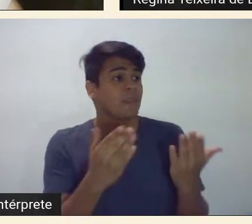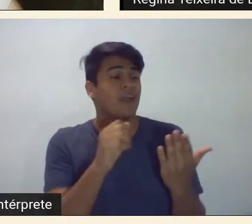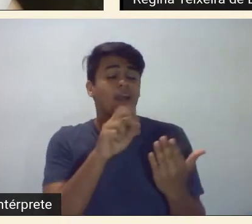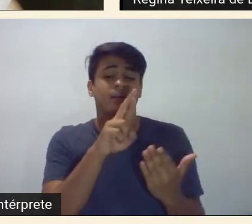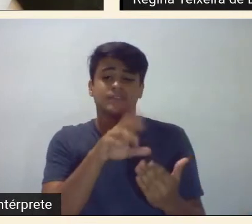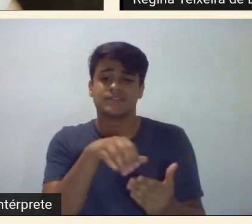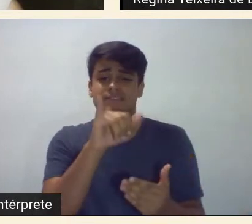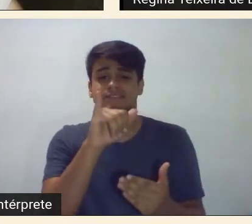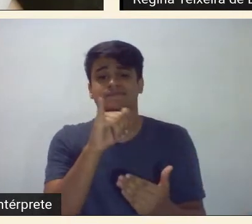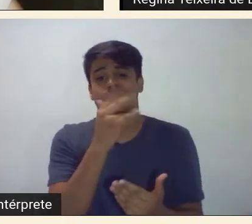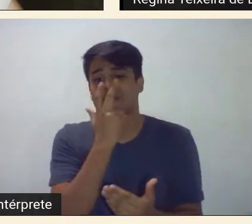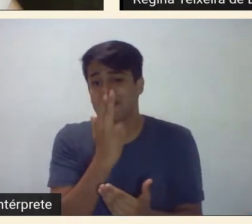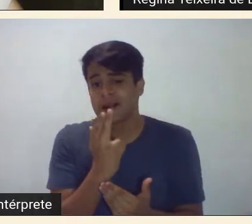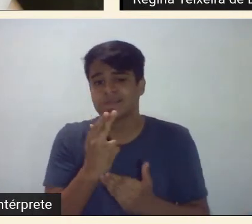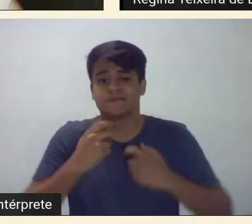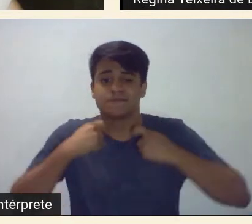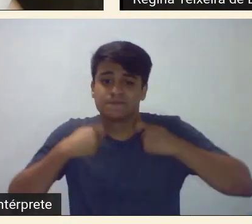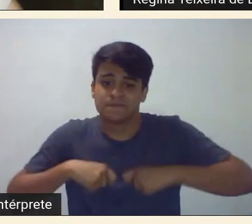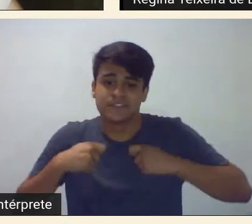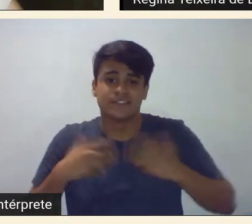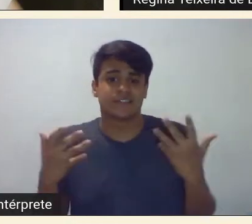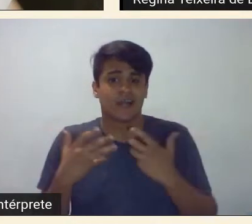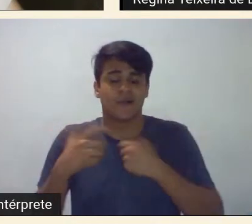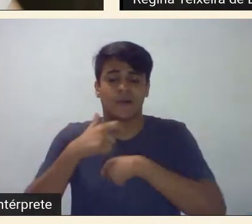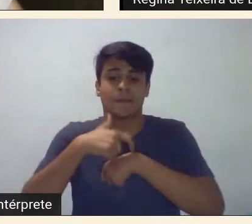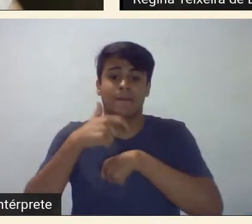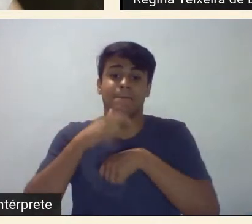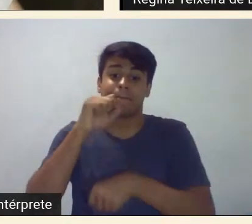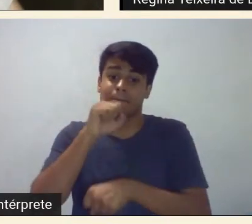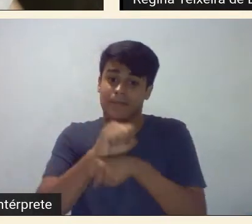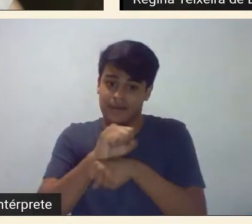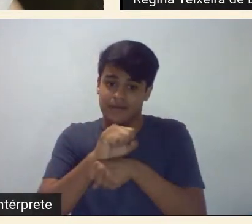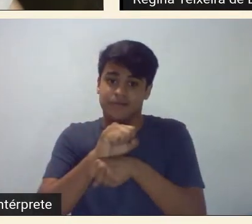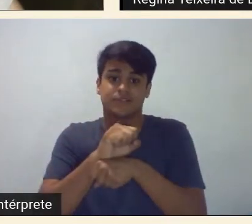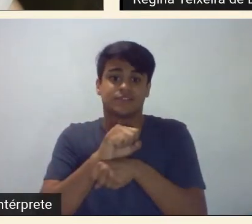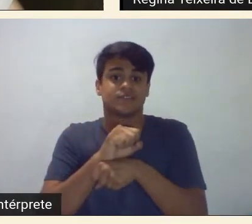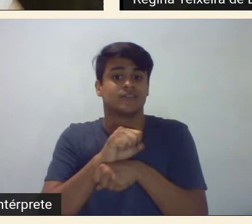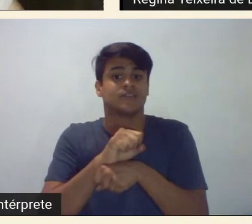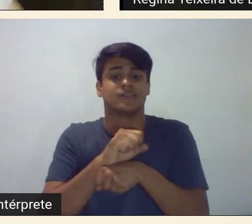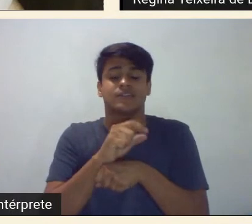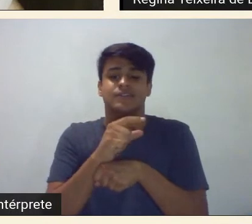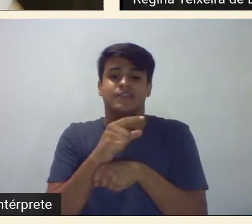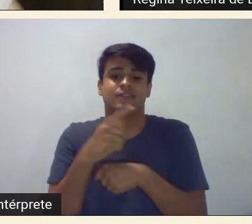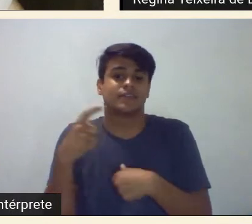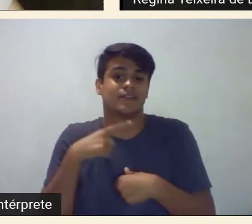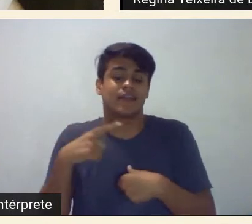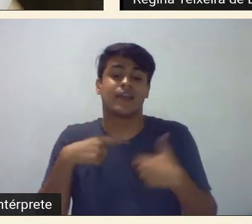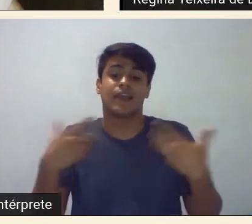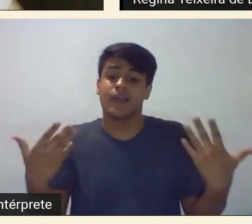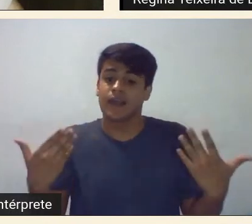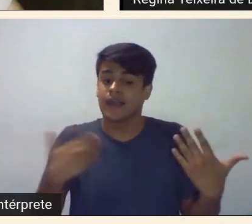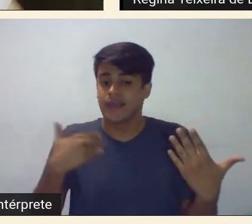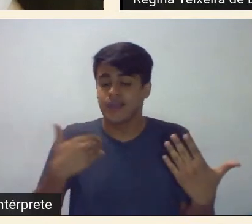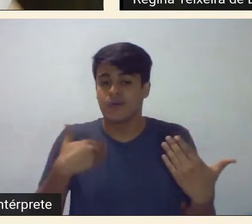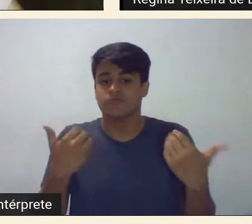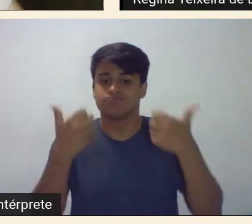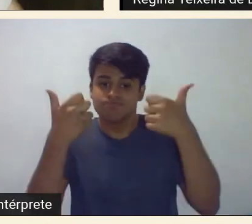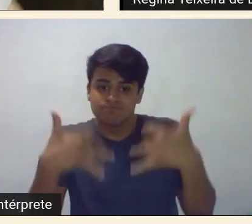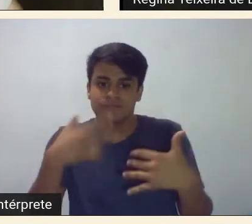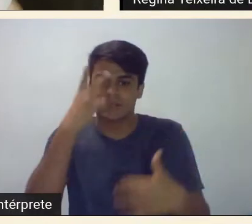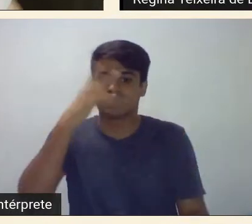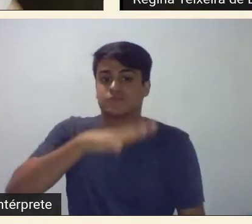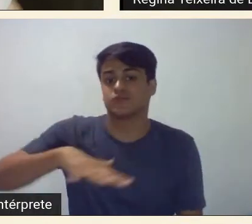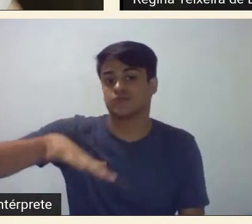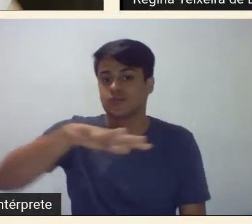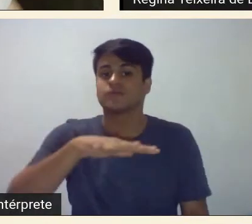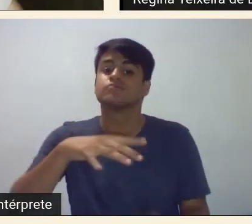que nós vamos ter que fazer uma pausa e passar a minha posição para o público para que o